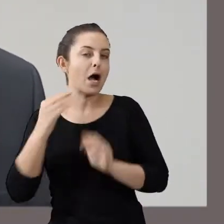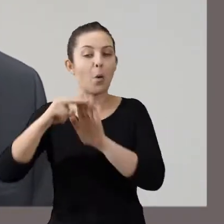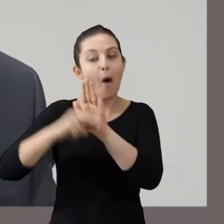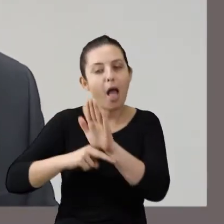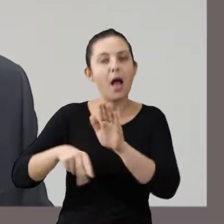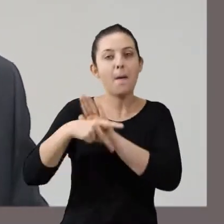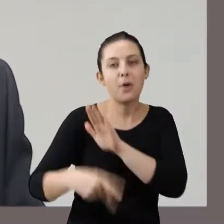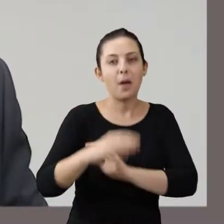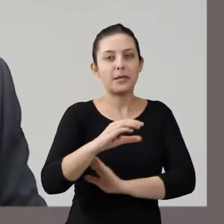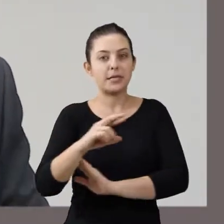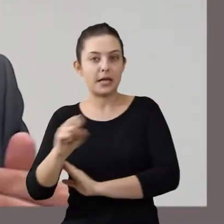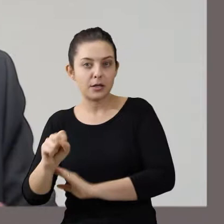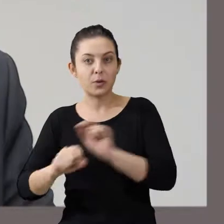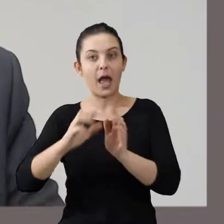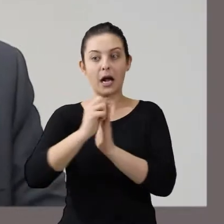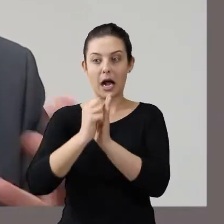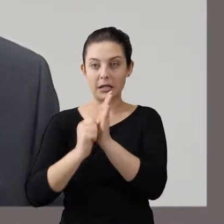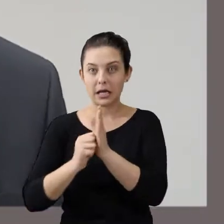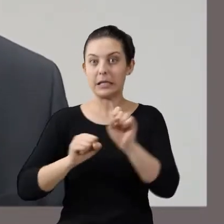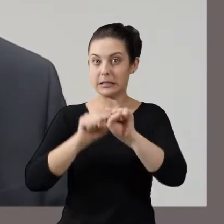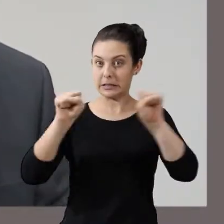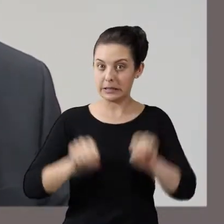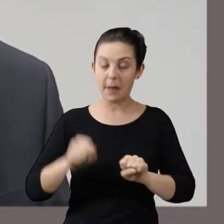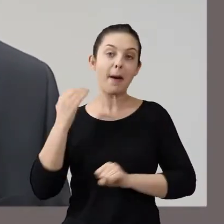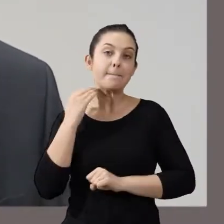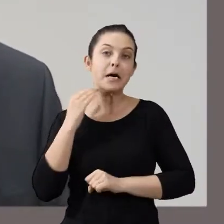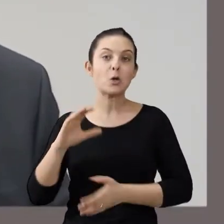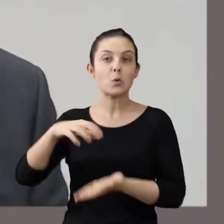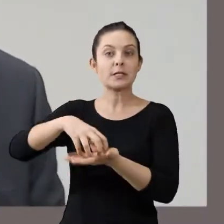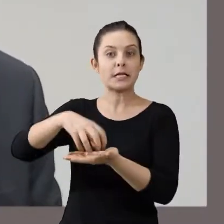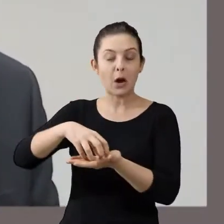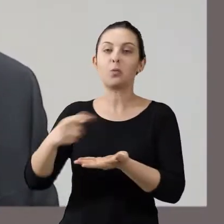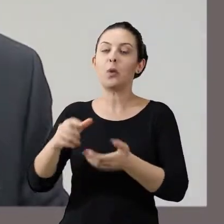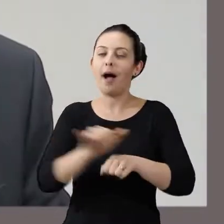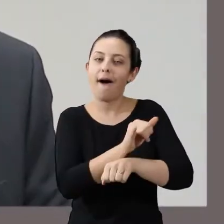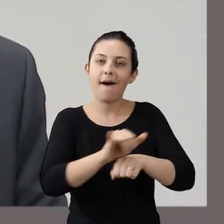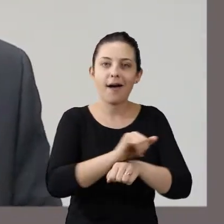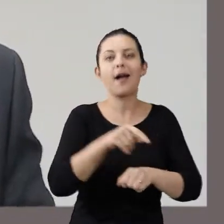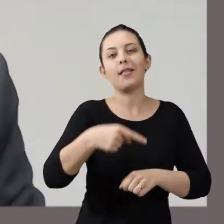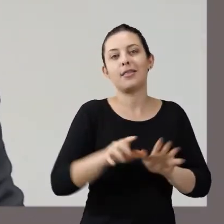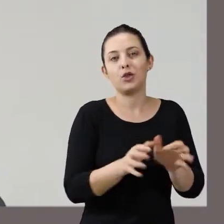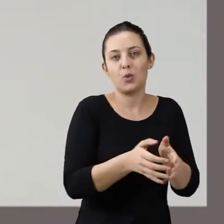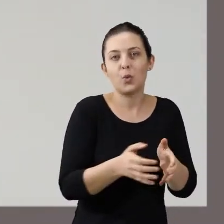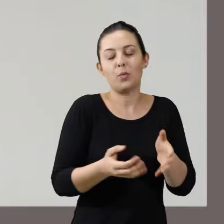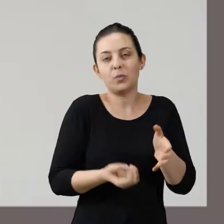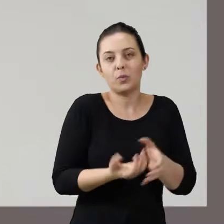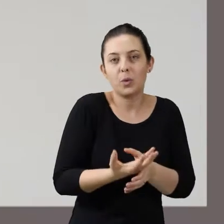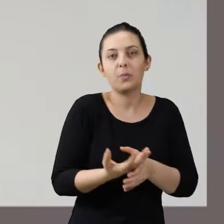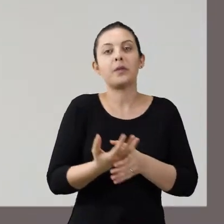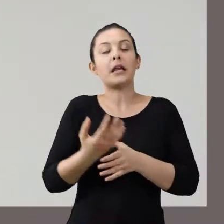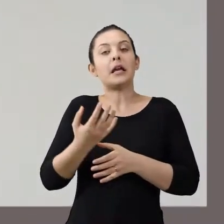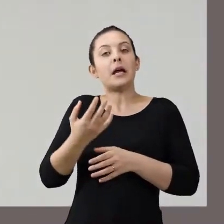medidas, criação do CCS, que é o Cadastro de Clientes do Sistema Financeiro do Banco Central, entre outras medidas, são frutos da estratégia da INCLA. Essa estratégia, por meio da ação 6 de